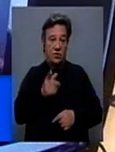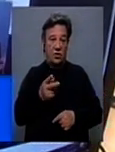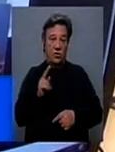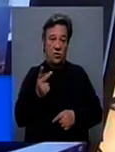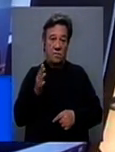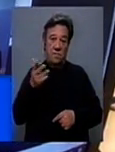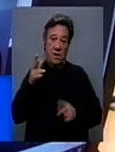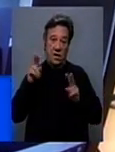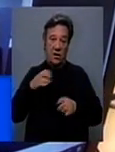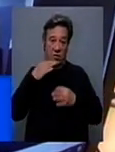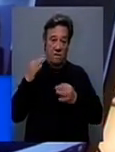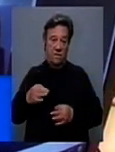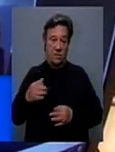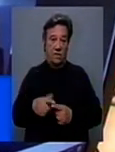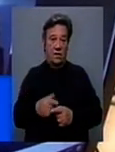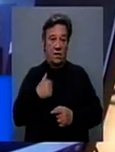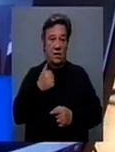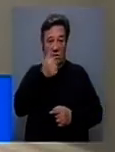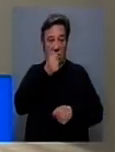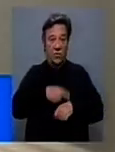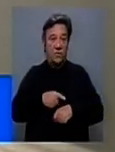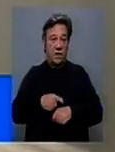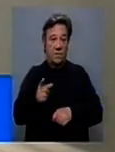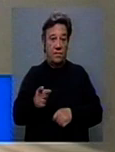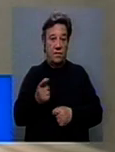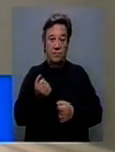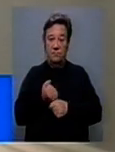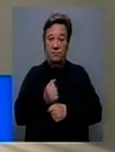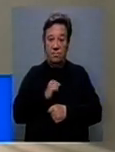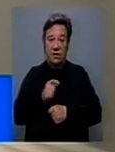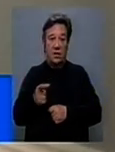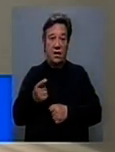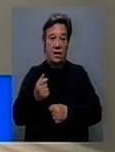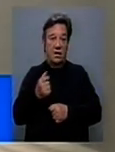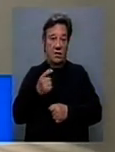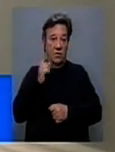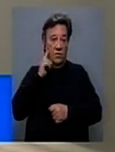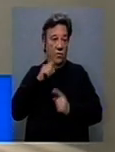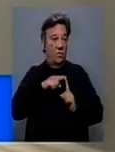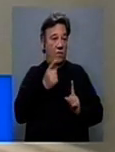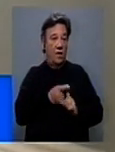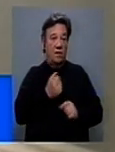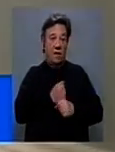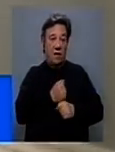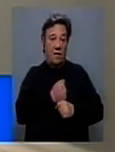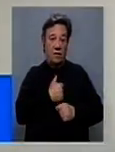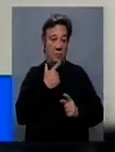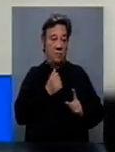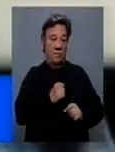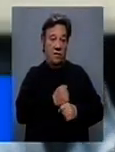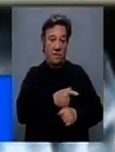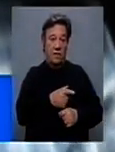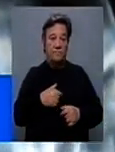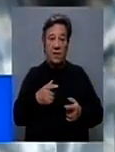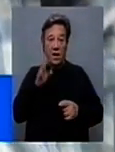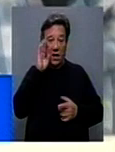dois primeiros casos confirmados. Tenho ocupado o tempo com tarefas que às afama do resto do ano não me permite fazer. Arrumar